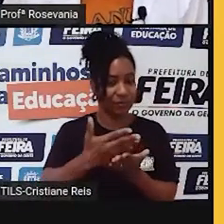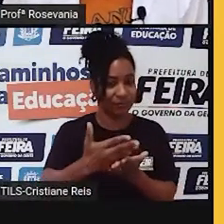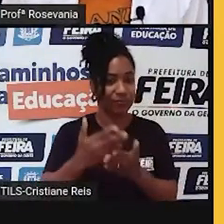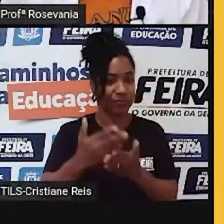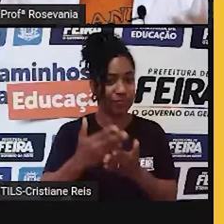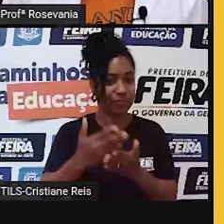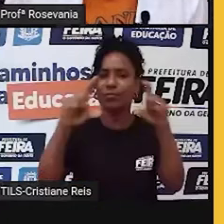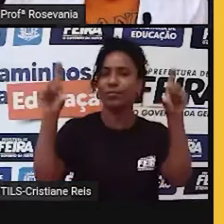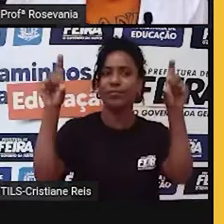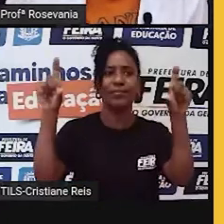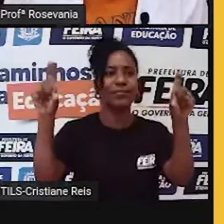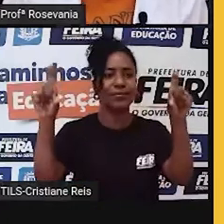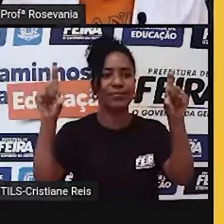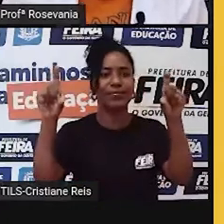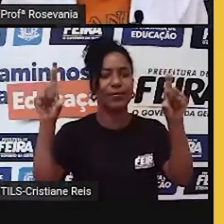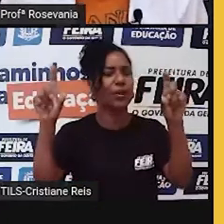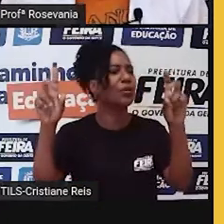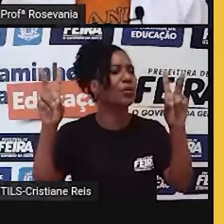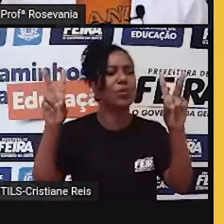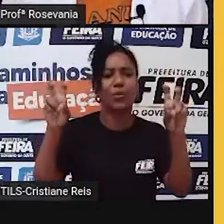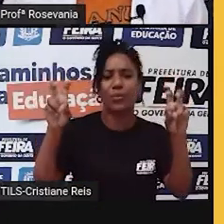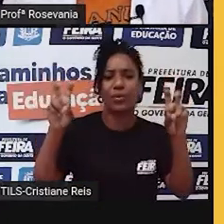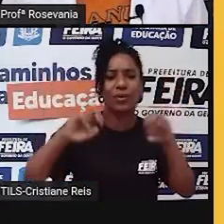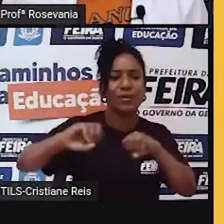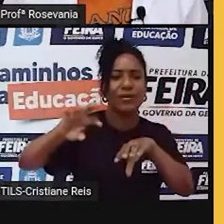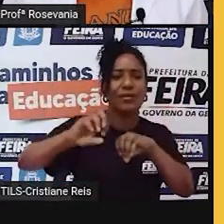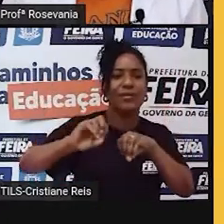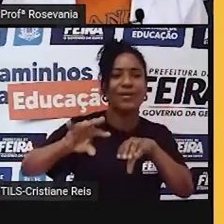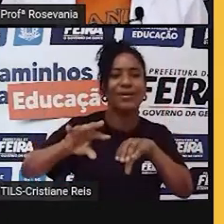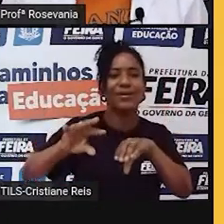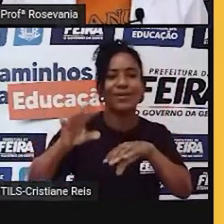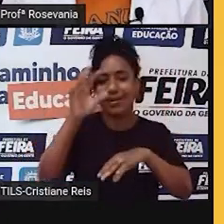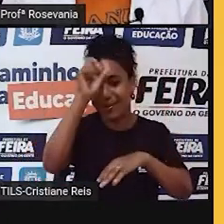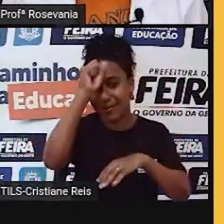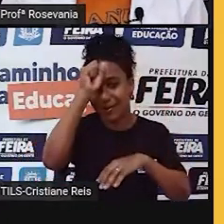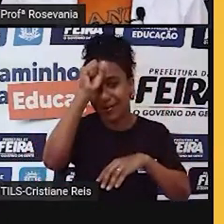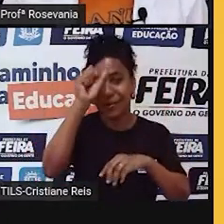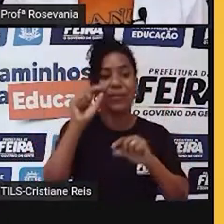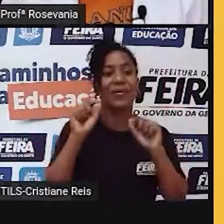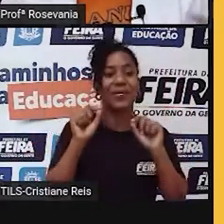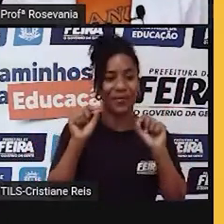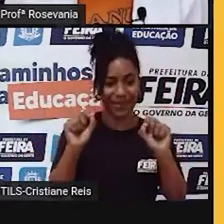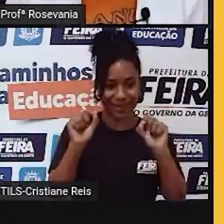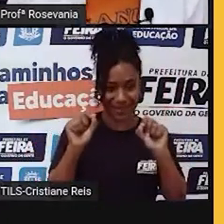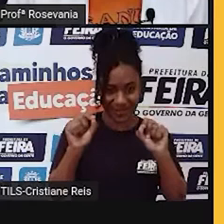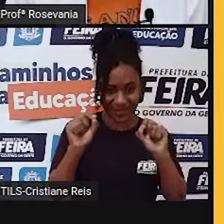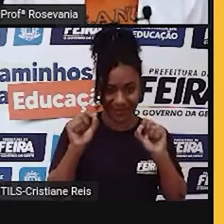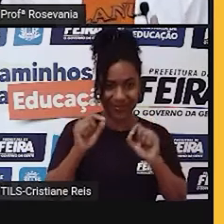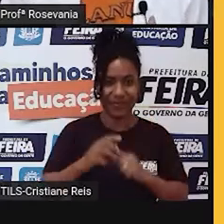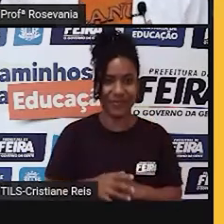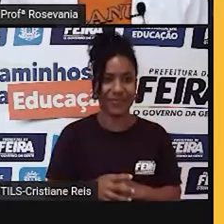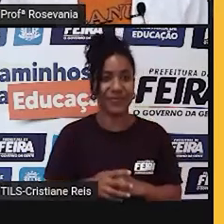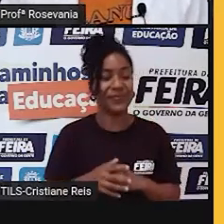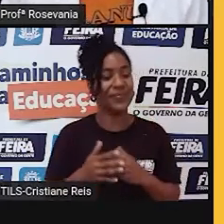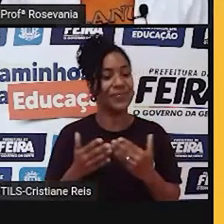vocês sobre o tema da aula de hoje, né? Então, qual será esse tema da aula de hoje? Nós já falamos, assim,